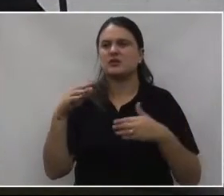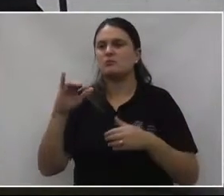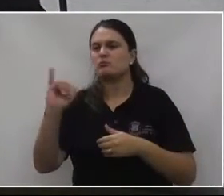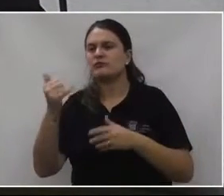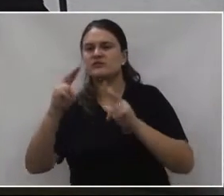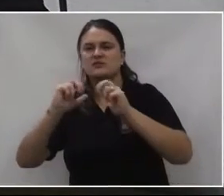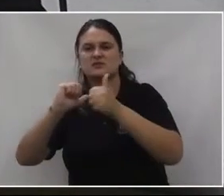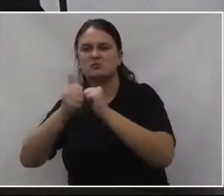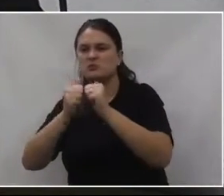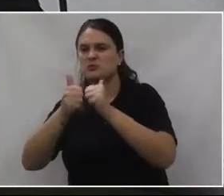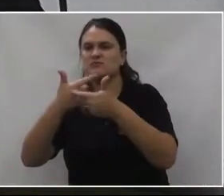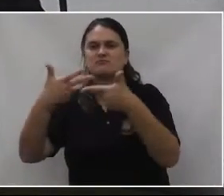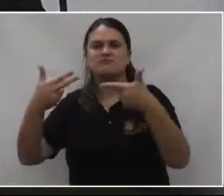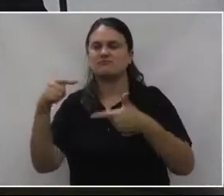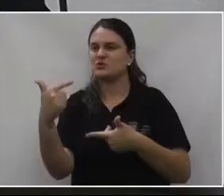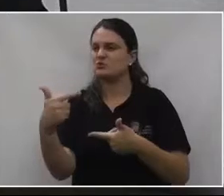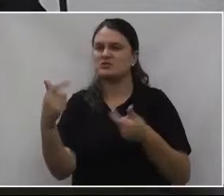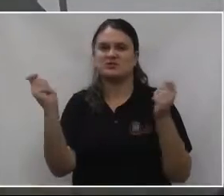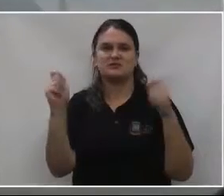mas não tem condição.